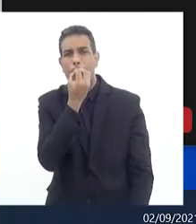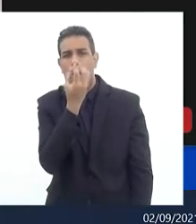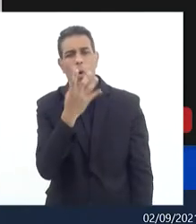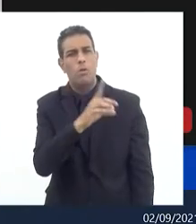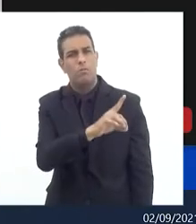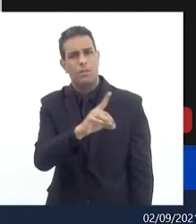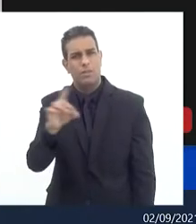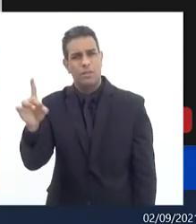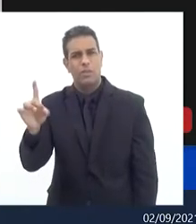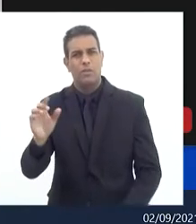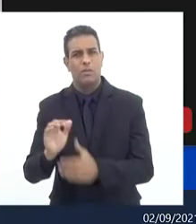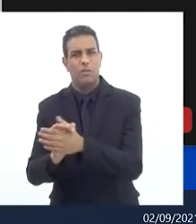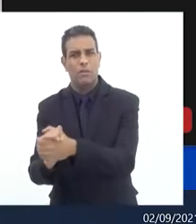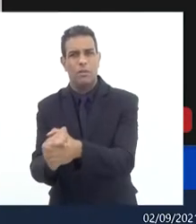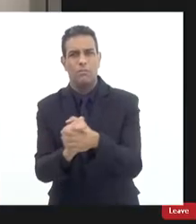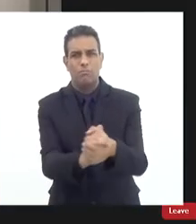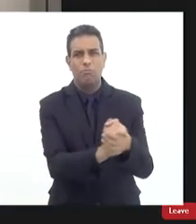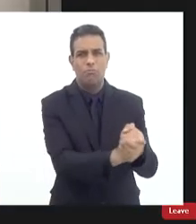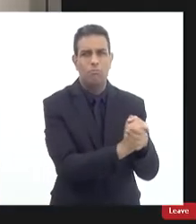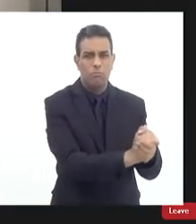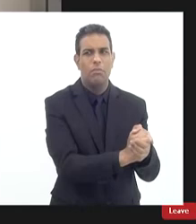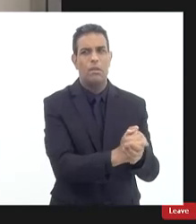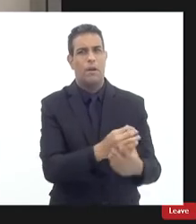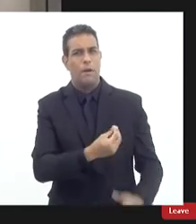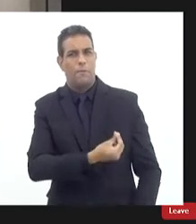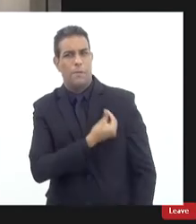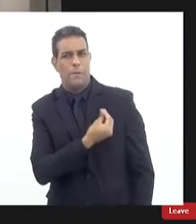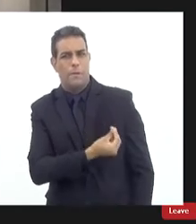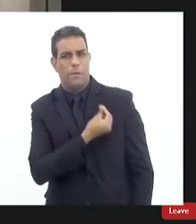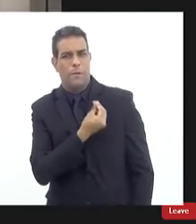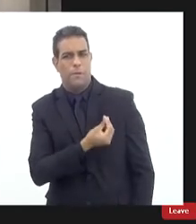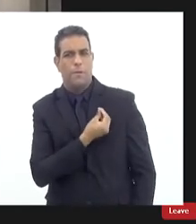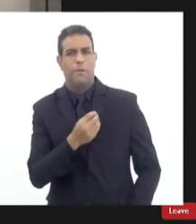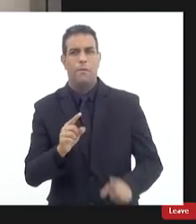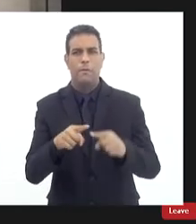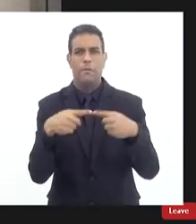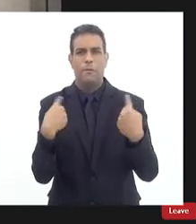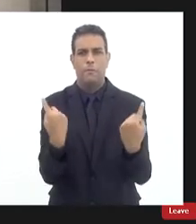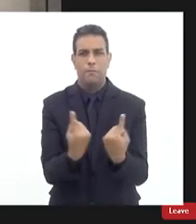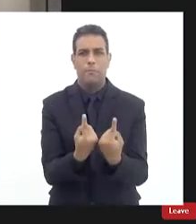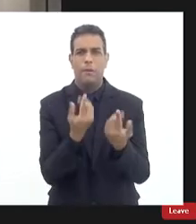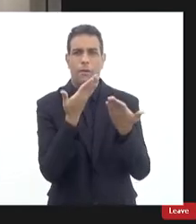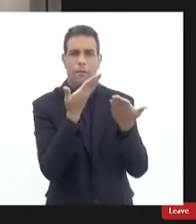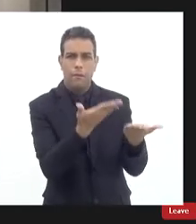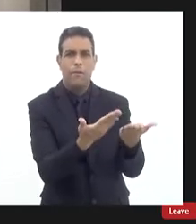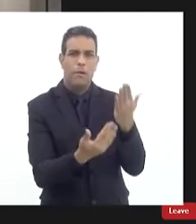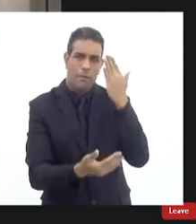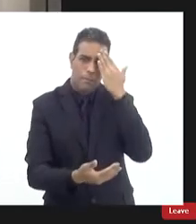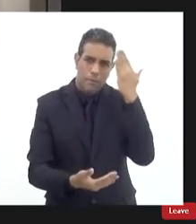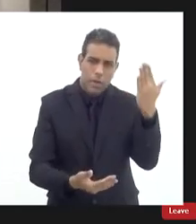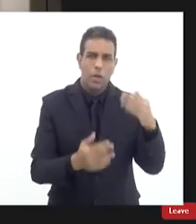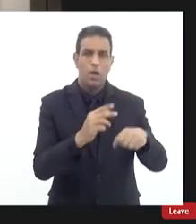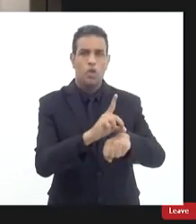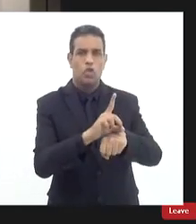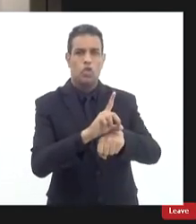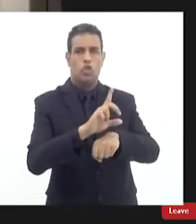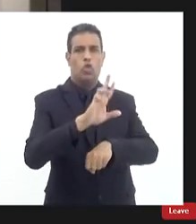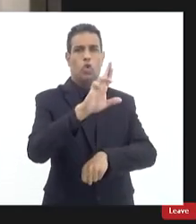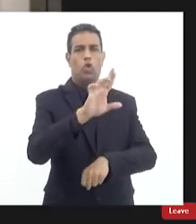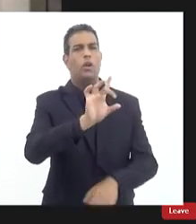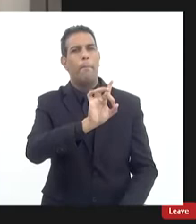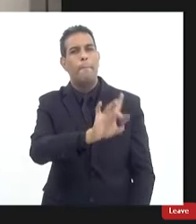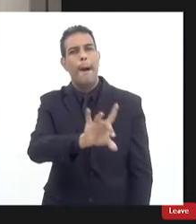a todos e a todas muito obrigado pela presença obrigado a doutora Maria Júlia Miranda doutor Fábio Barreto